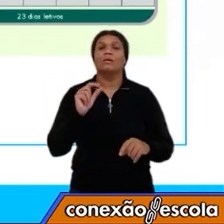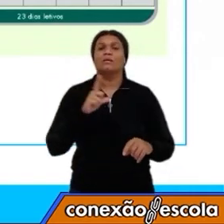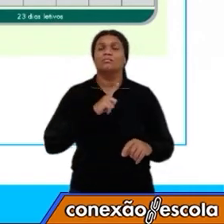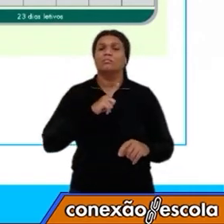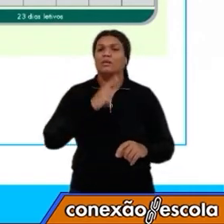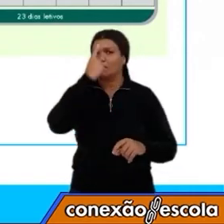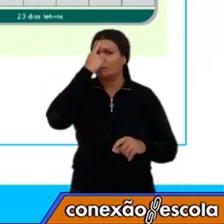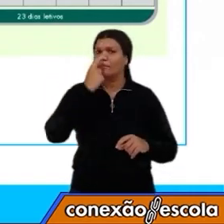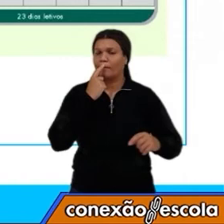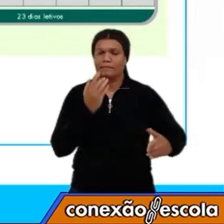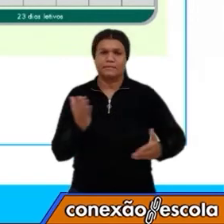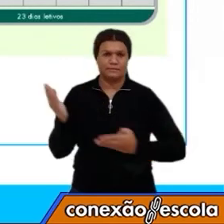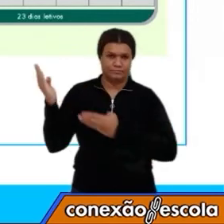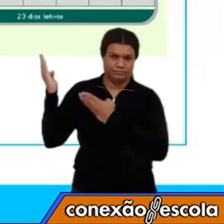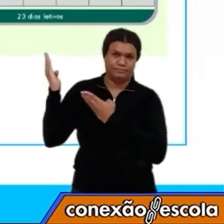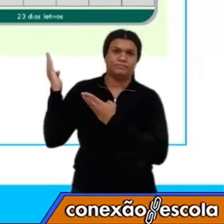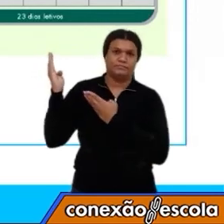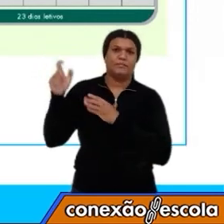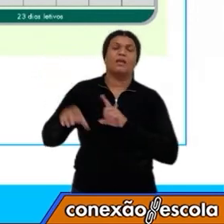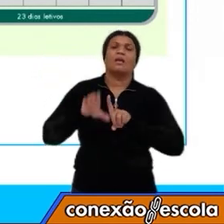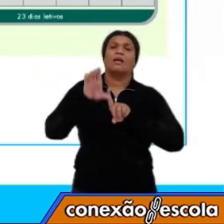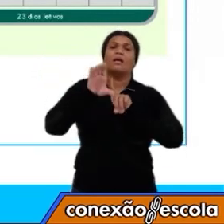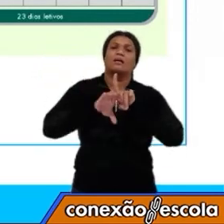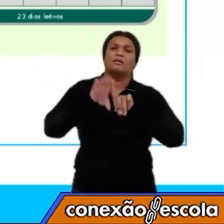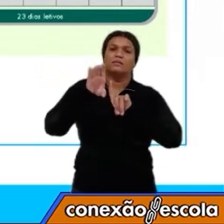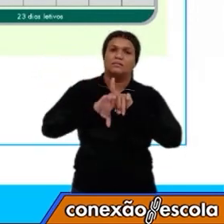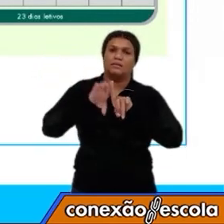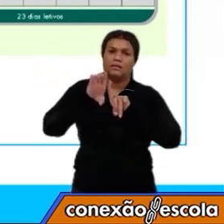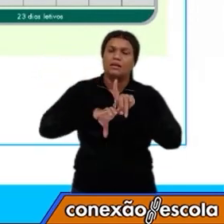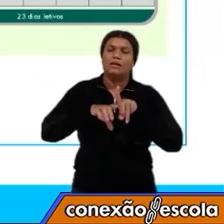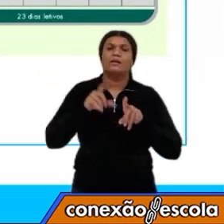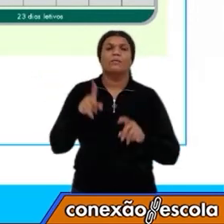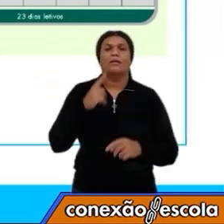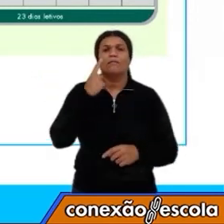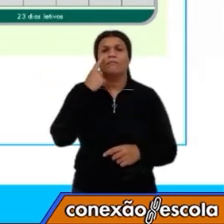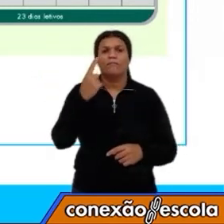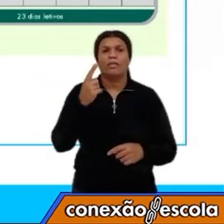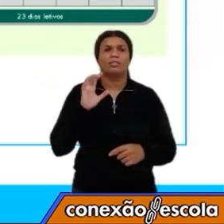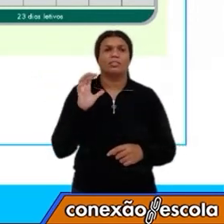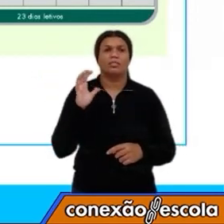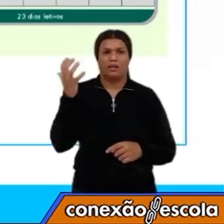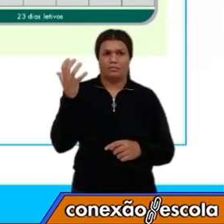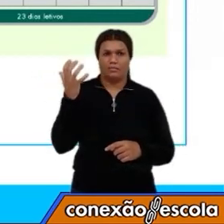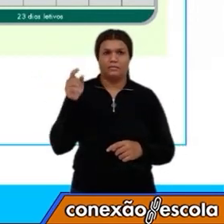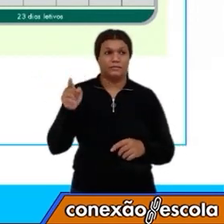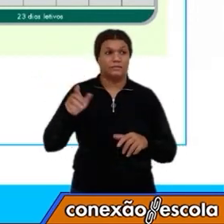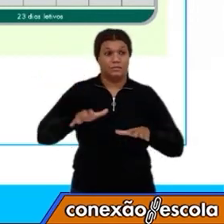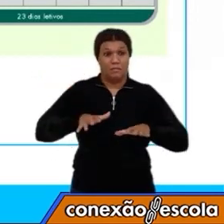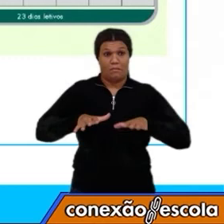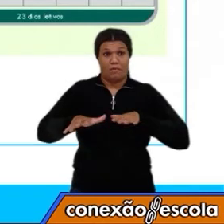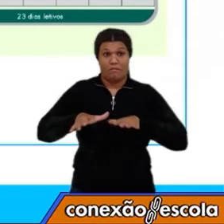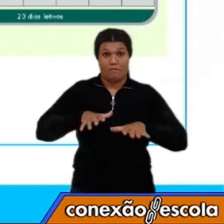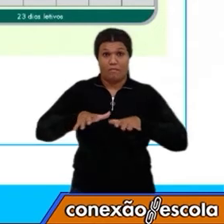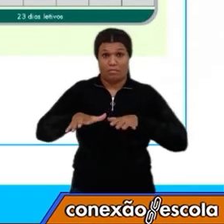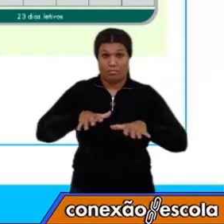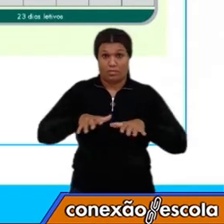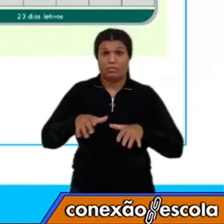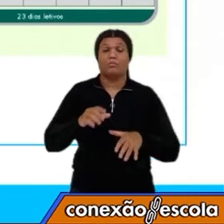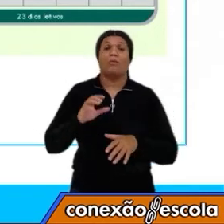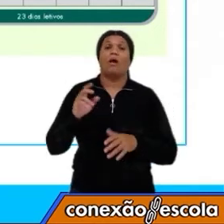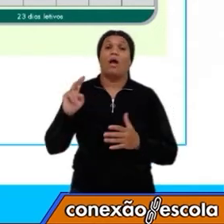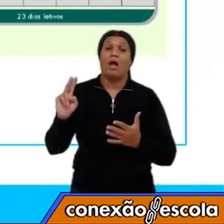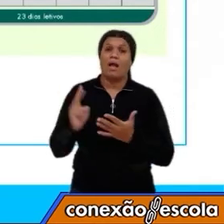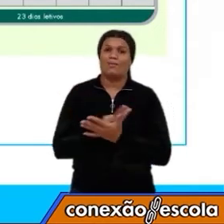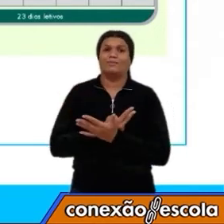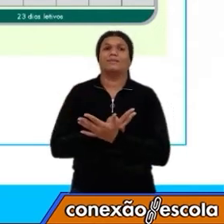aparecendo um calendário que é uma forma de medir o tempo. Esse movimento que acontece na Terra, ele é